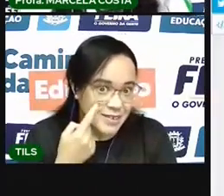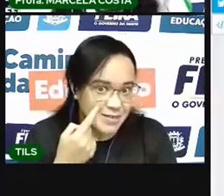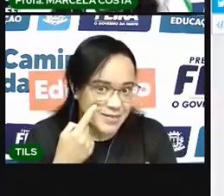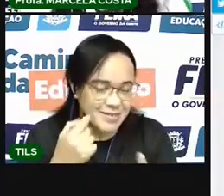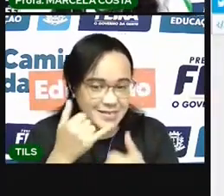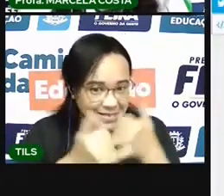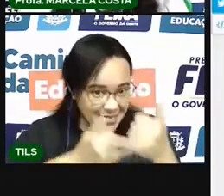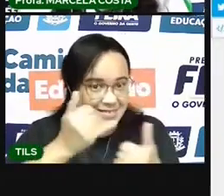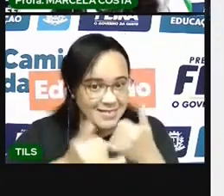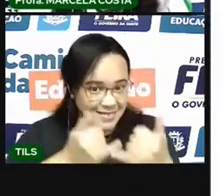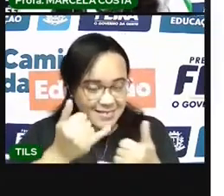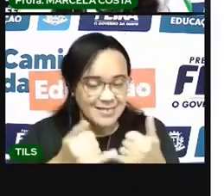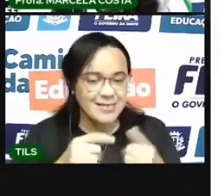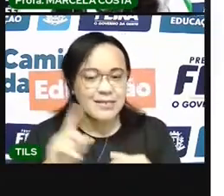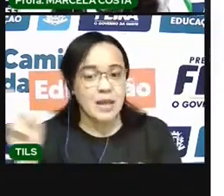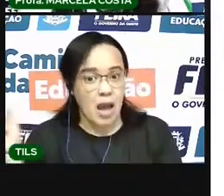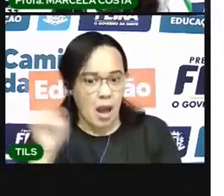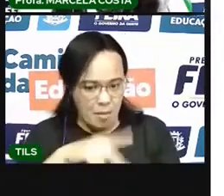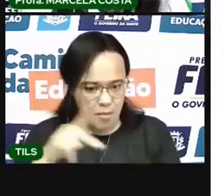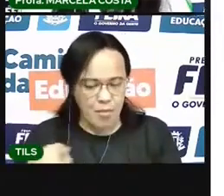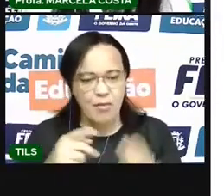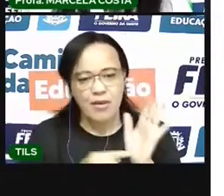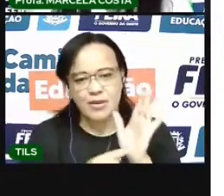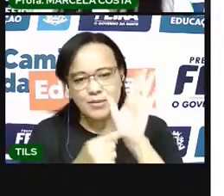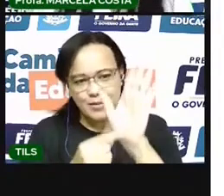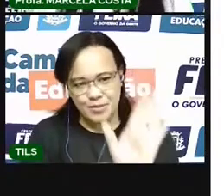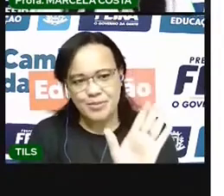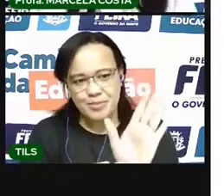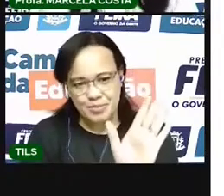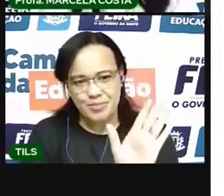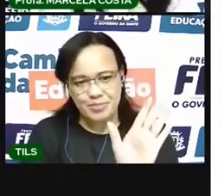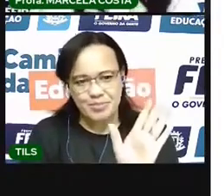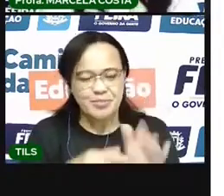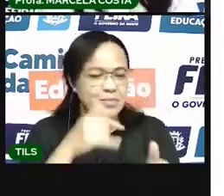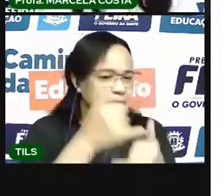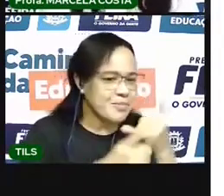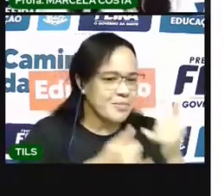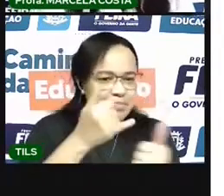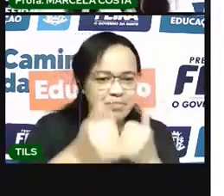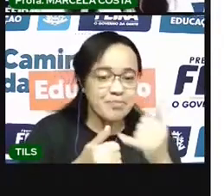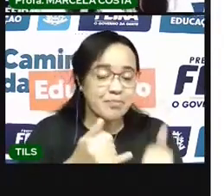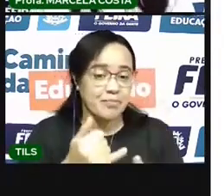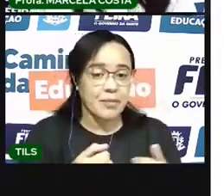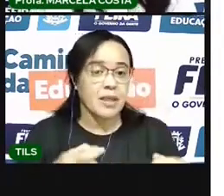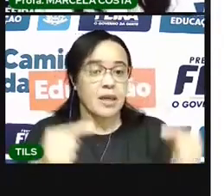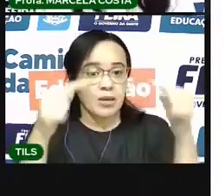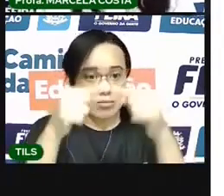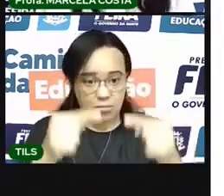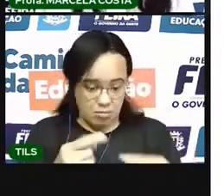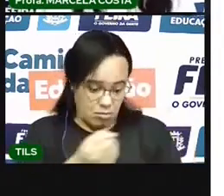Vou mostrar aqui pra vocês. Esse joguinho da sequência numérica.